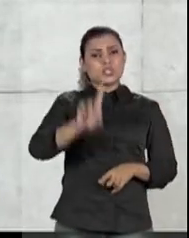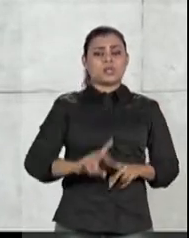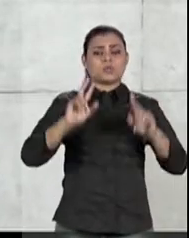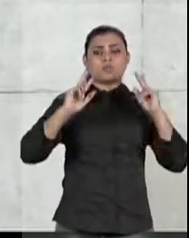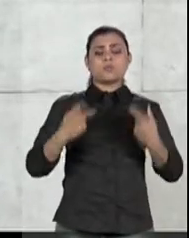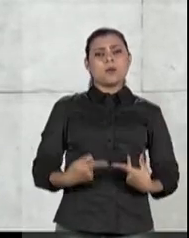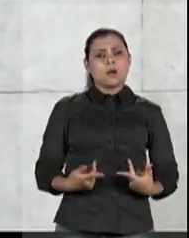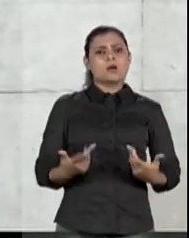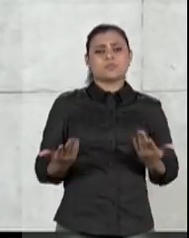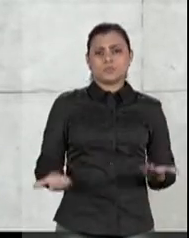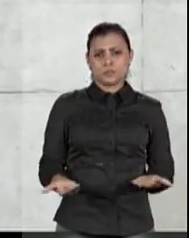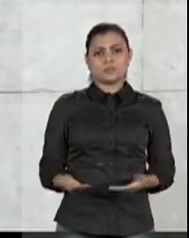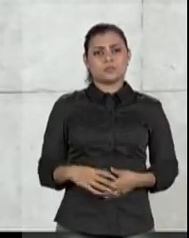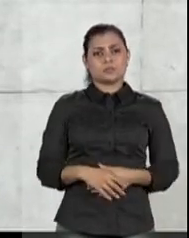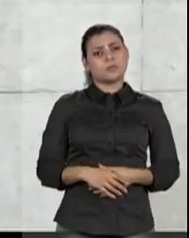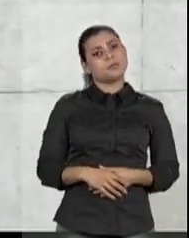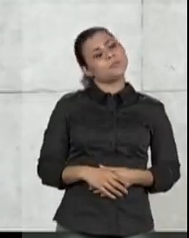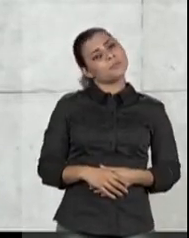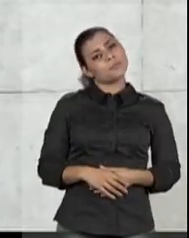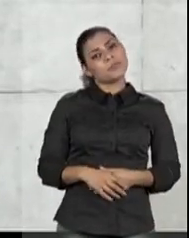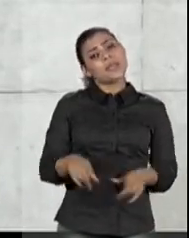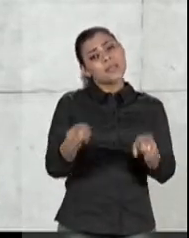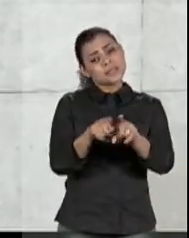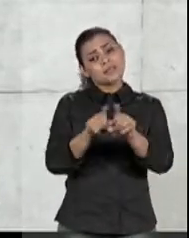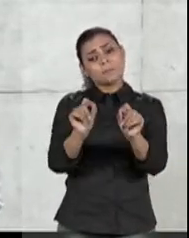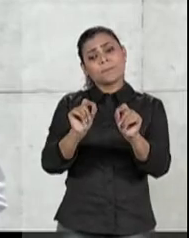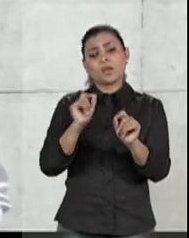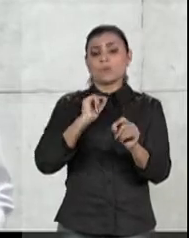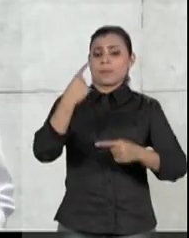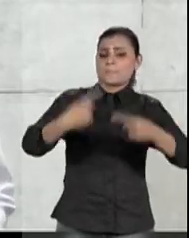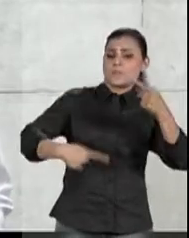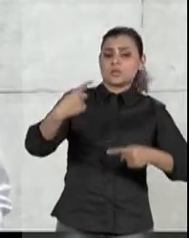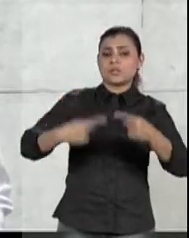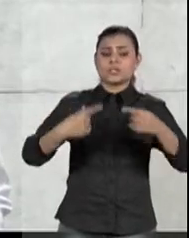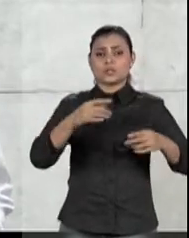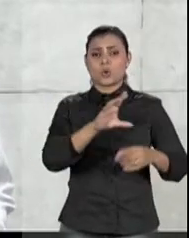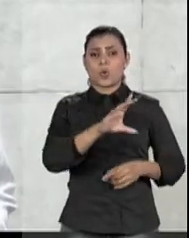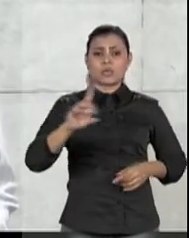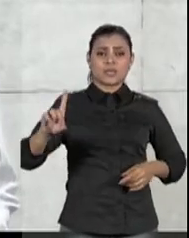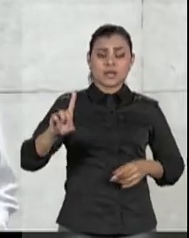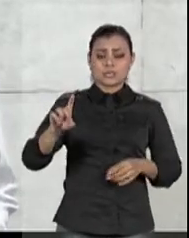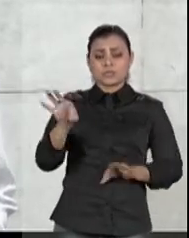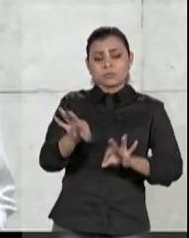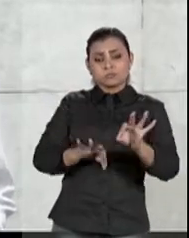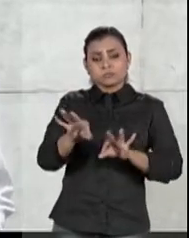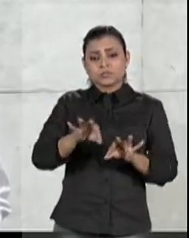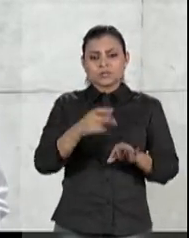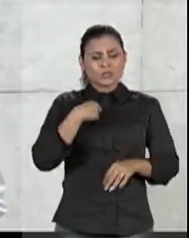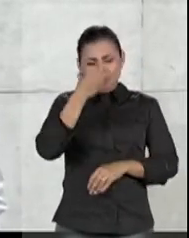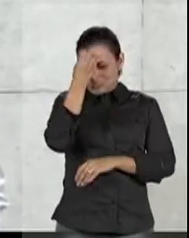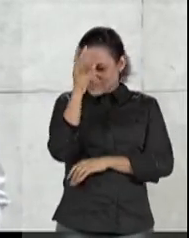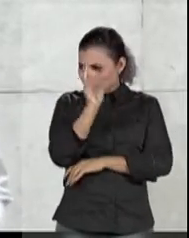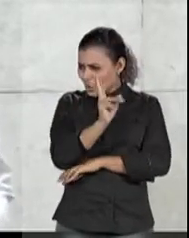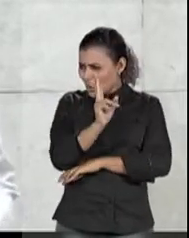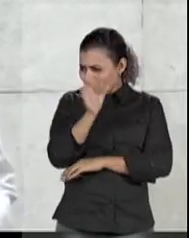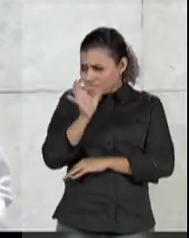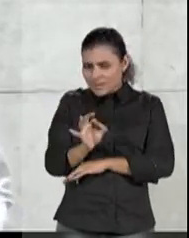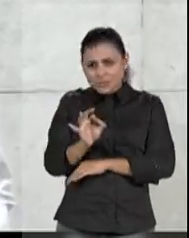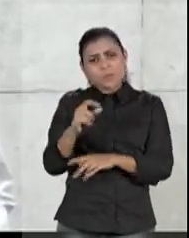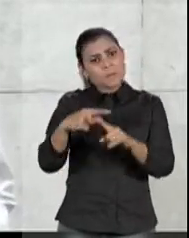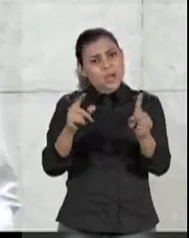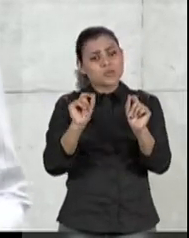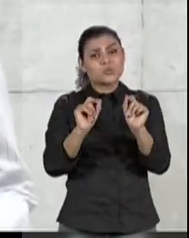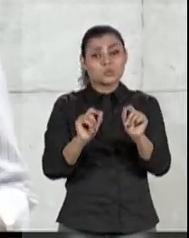humanos. A coordenação de políticas para as mulheres, não é esse o nome no Estado, mas